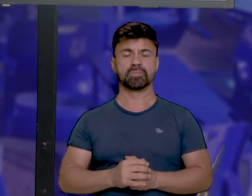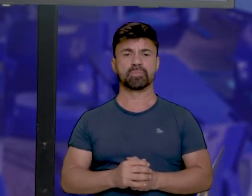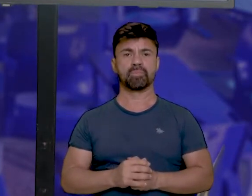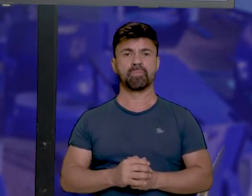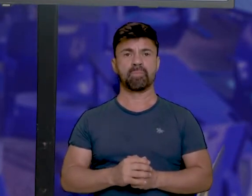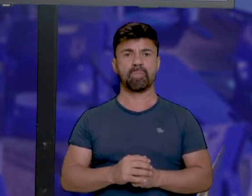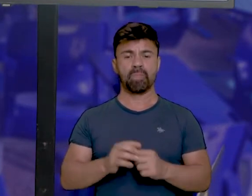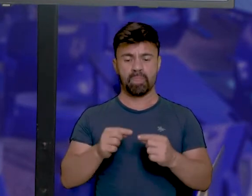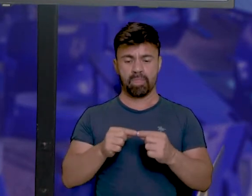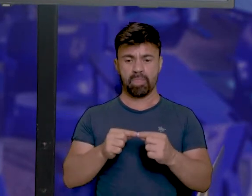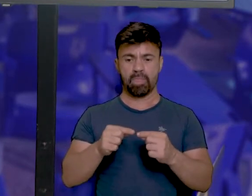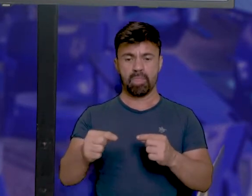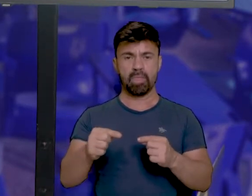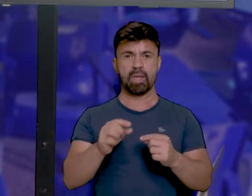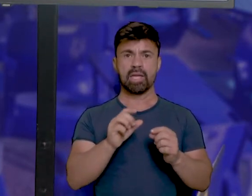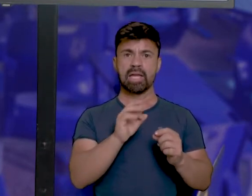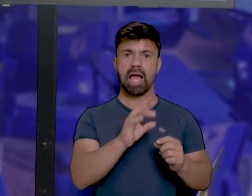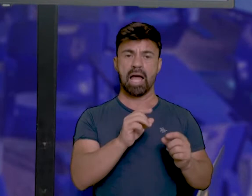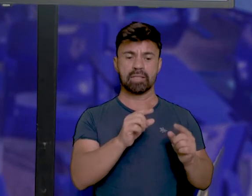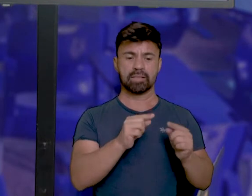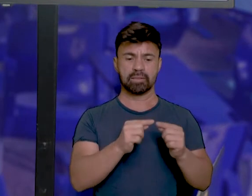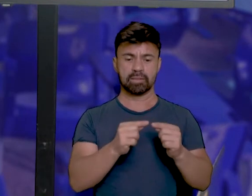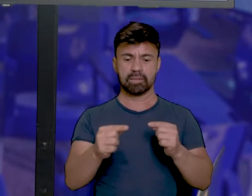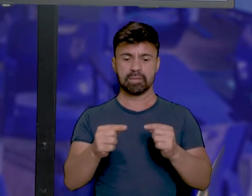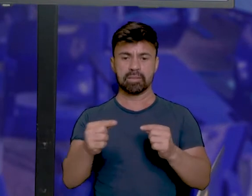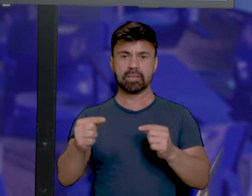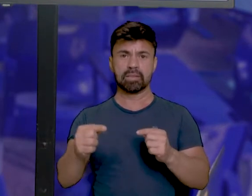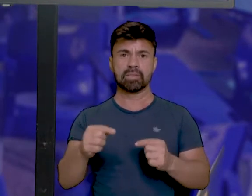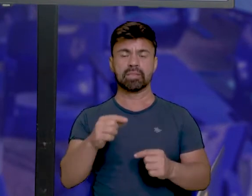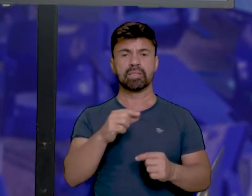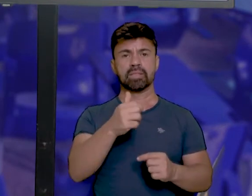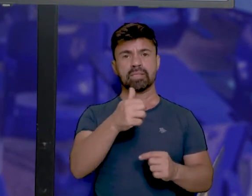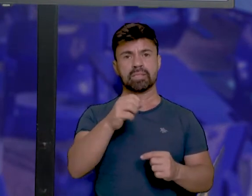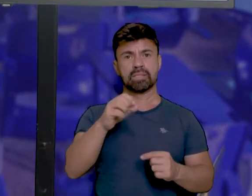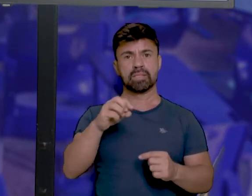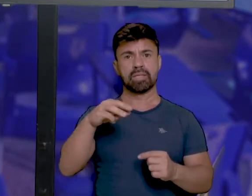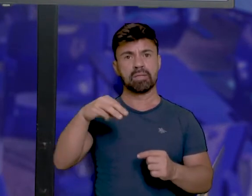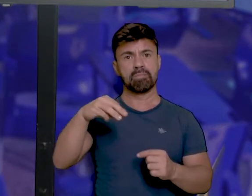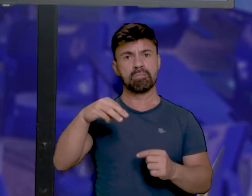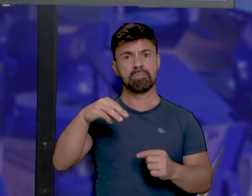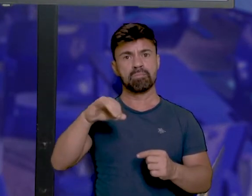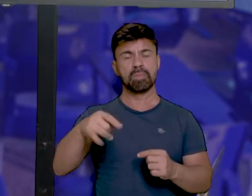metros. Significa que cada quilômetro tem cem mil centímetros de distância.